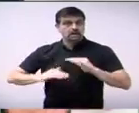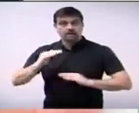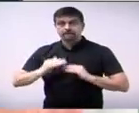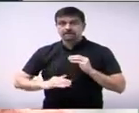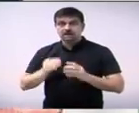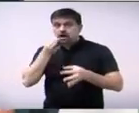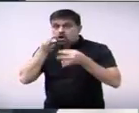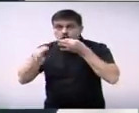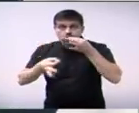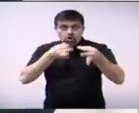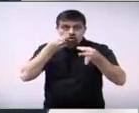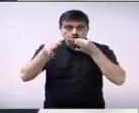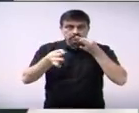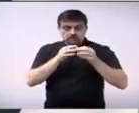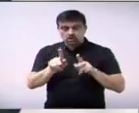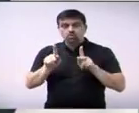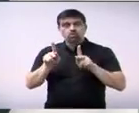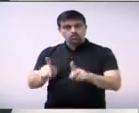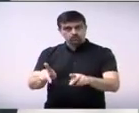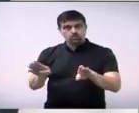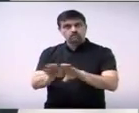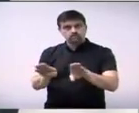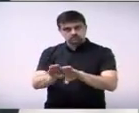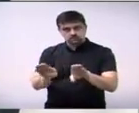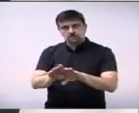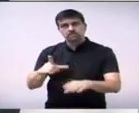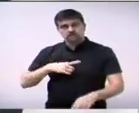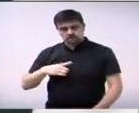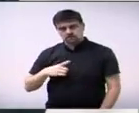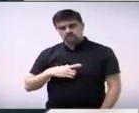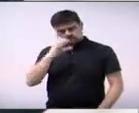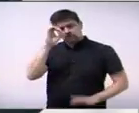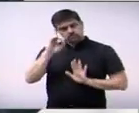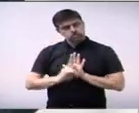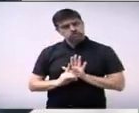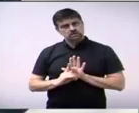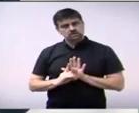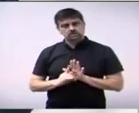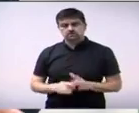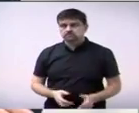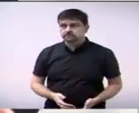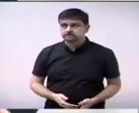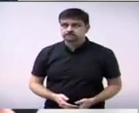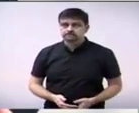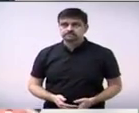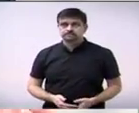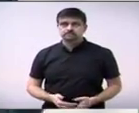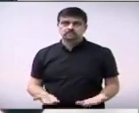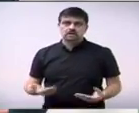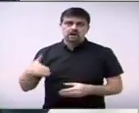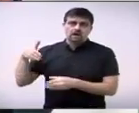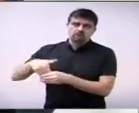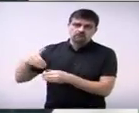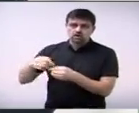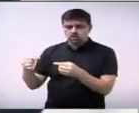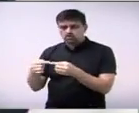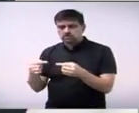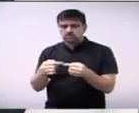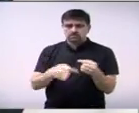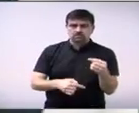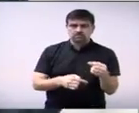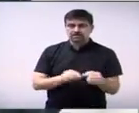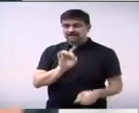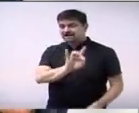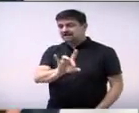manifestam o povo também tem o direito de se manifestar e quanto a voto favorável lá fora